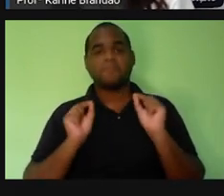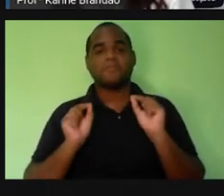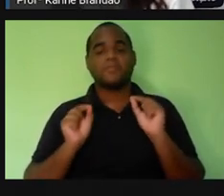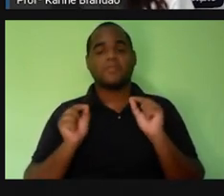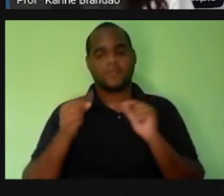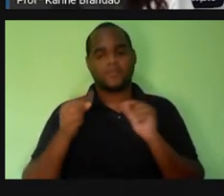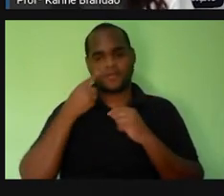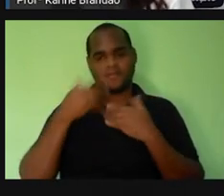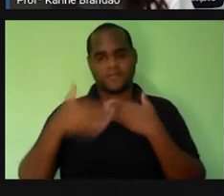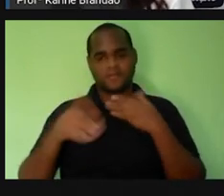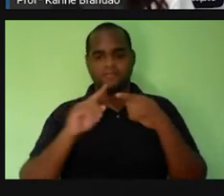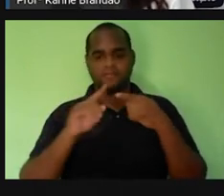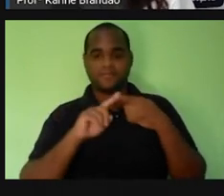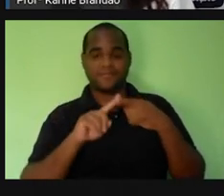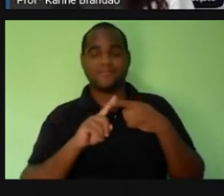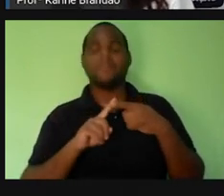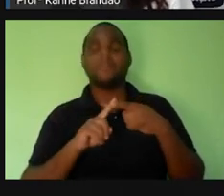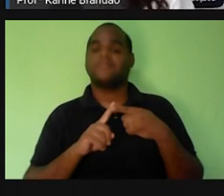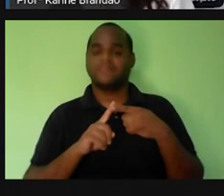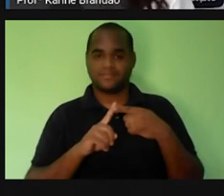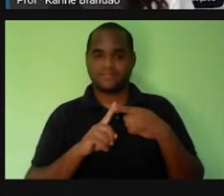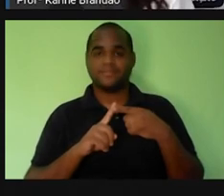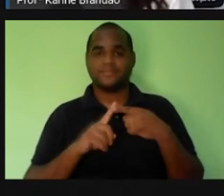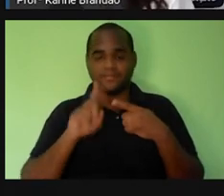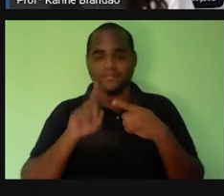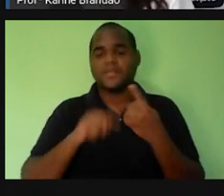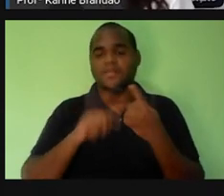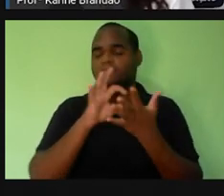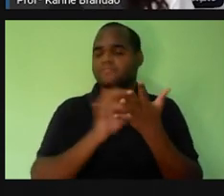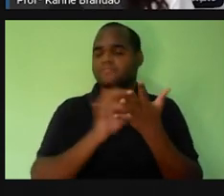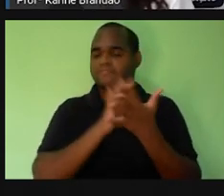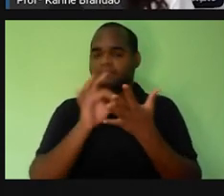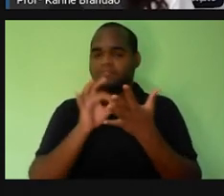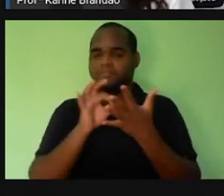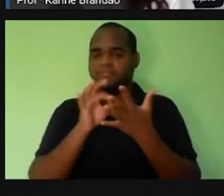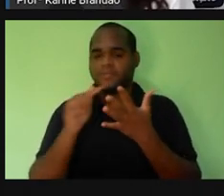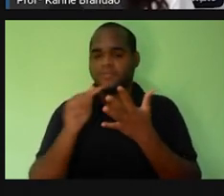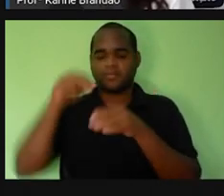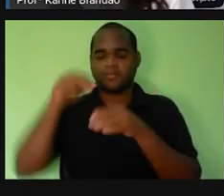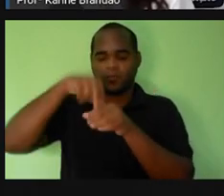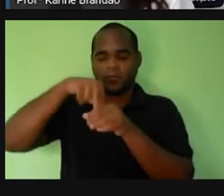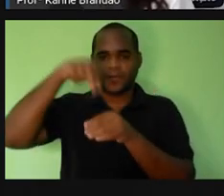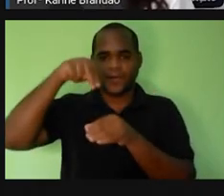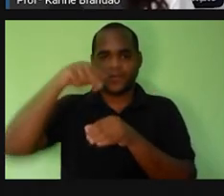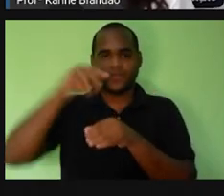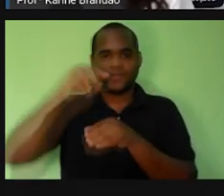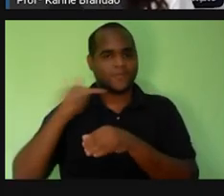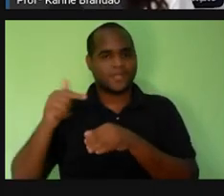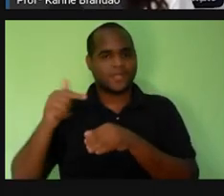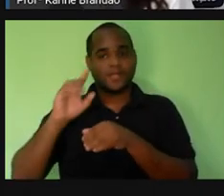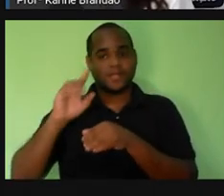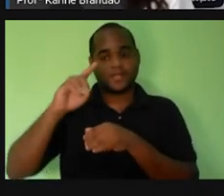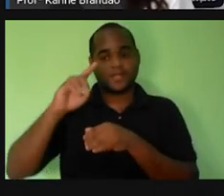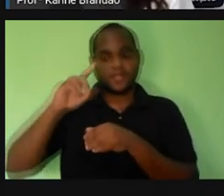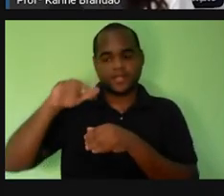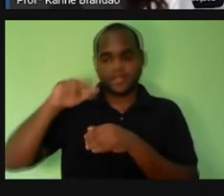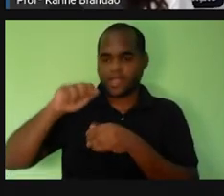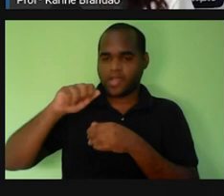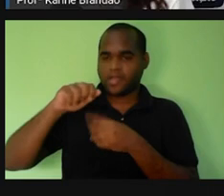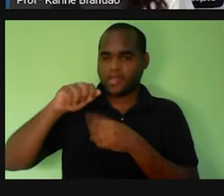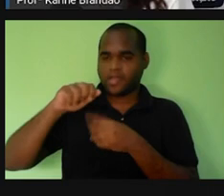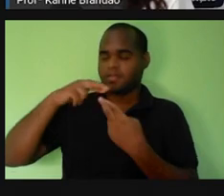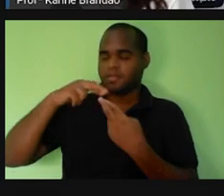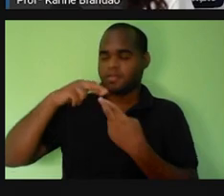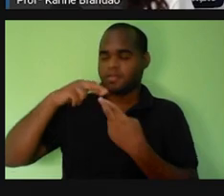vimos que a célula procarionte, ela é uma célula que não tem núcleo. Que o DNA, que o material genético